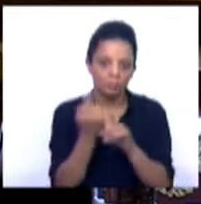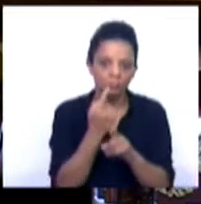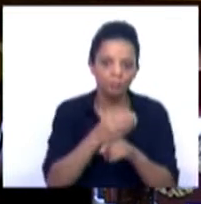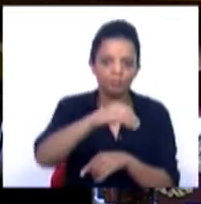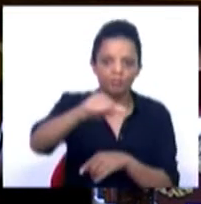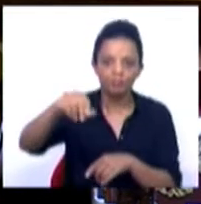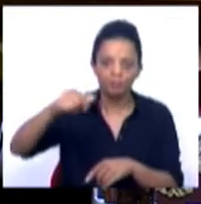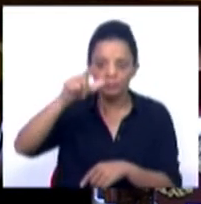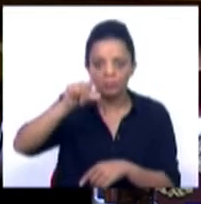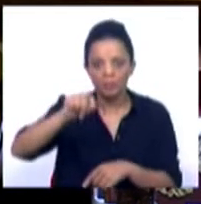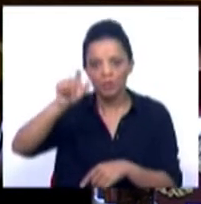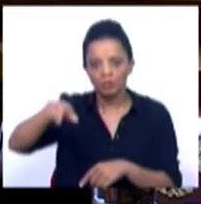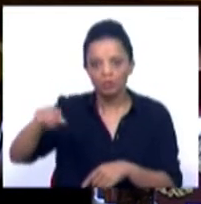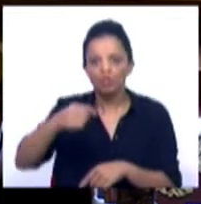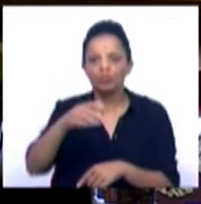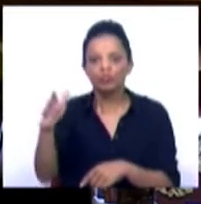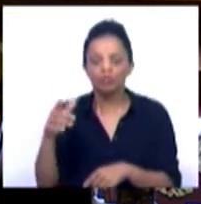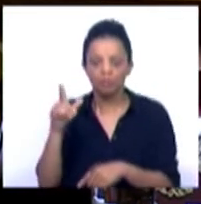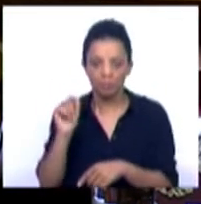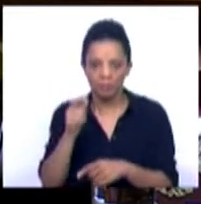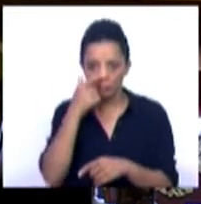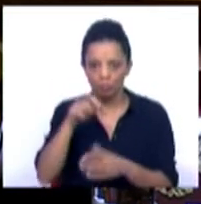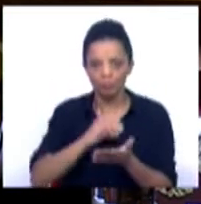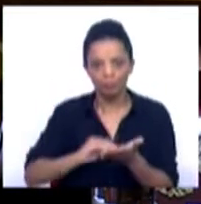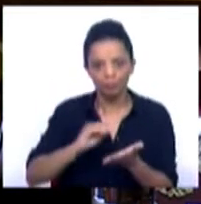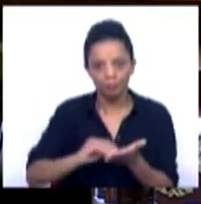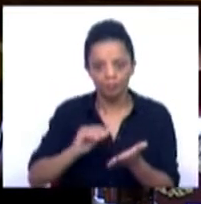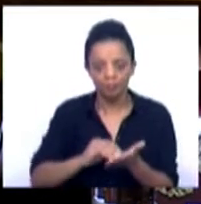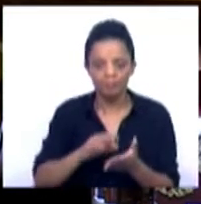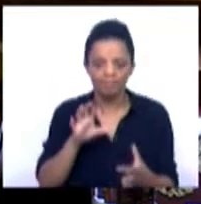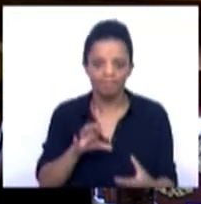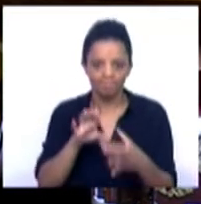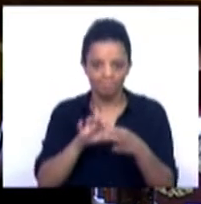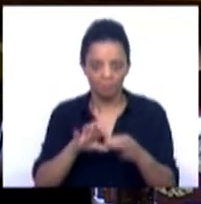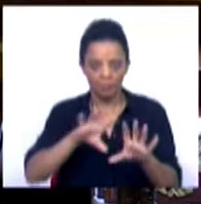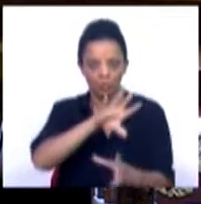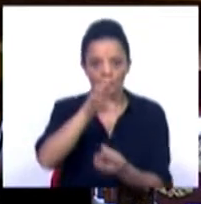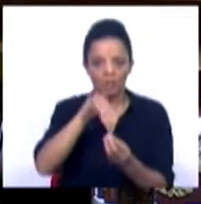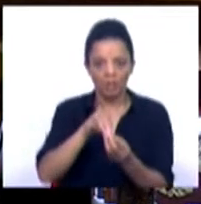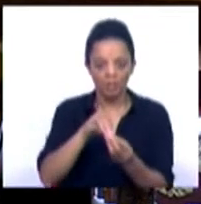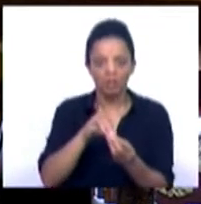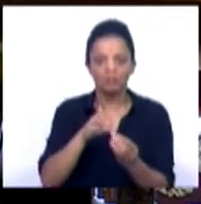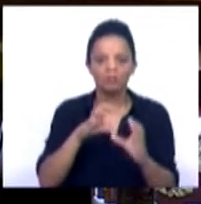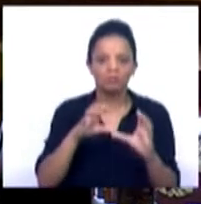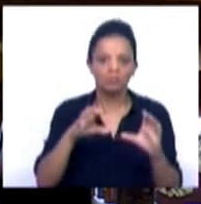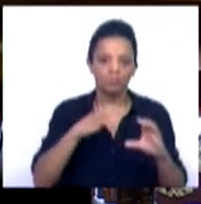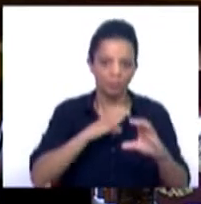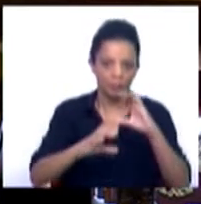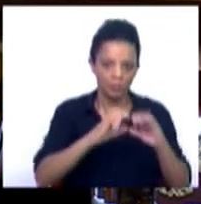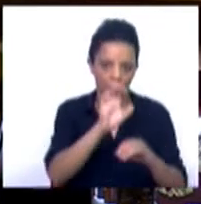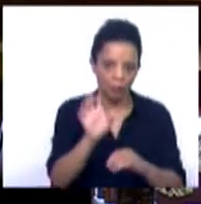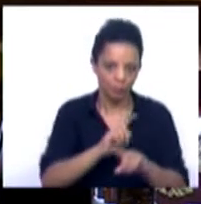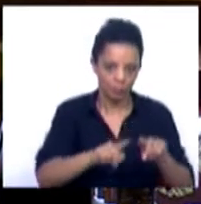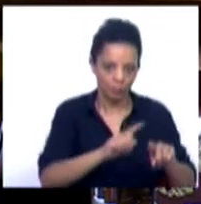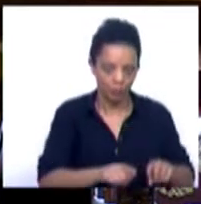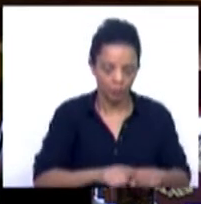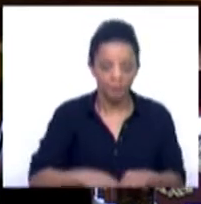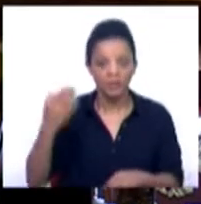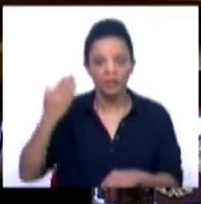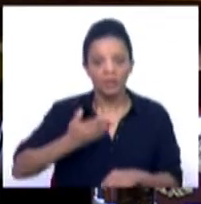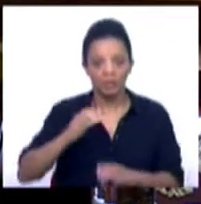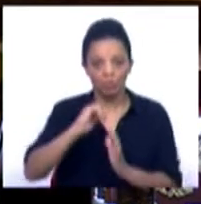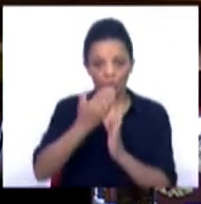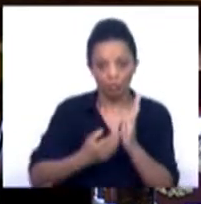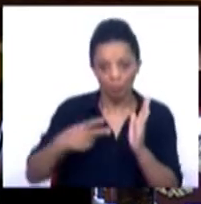localização dos assinantes e utilizadores registados em relação à totalidade dos meios de comunicação. do direito constitucional